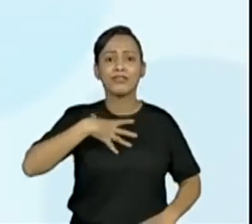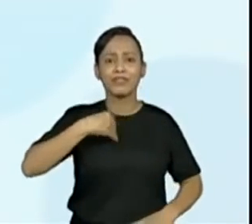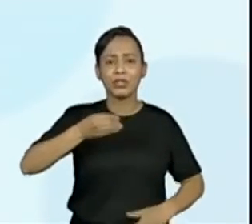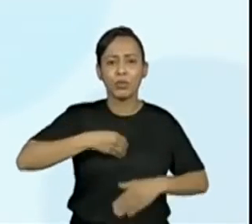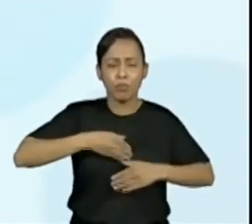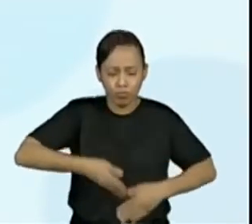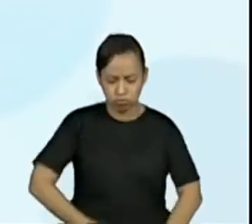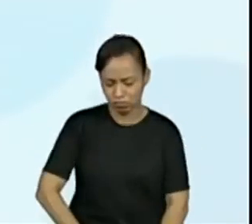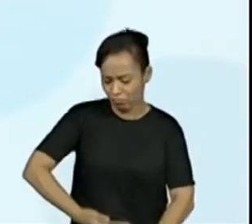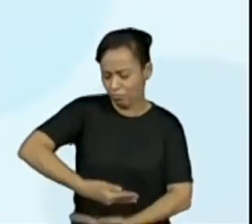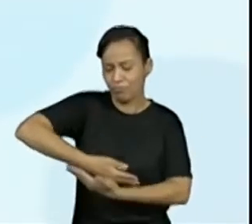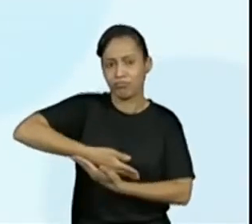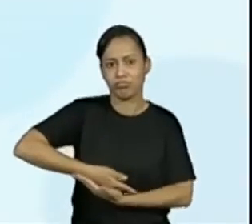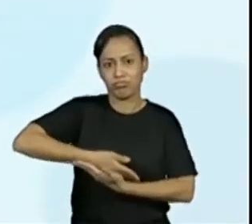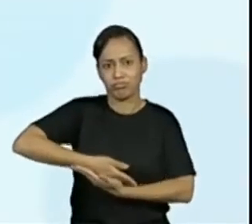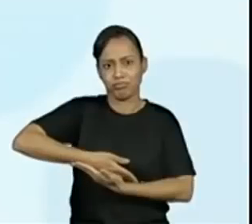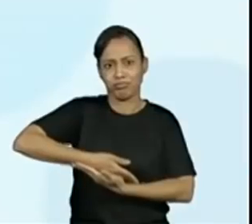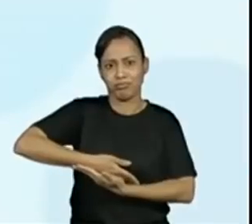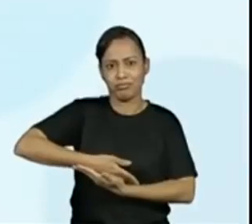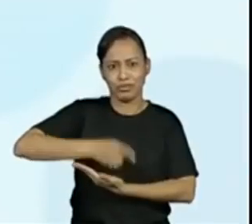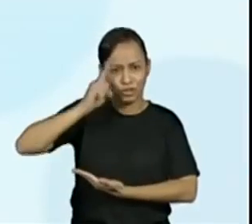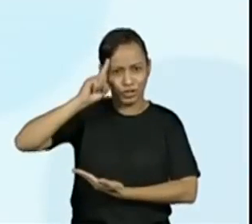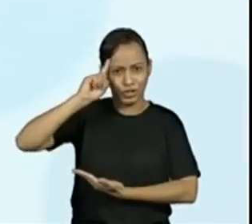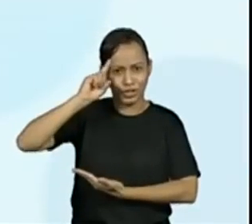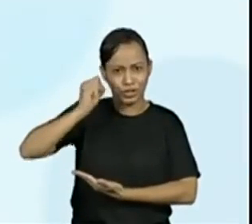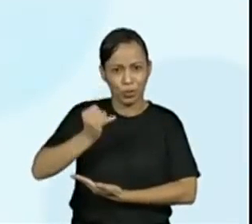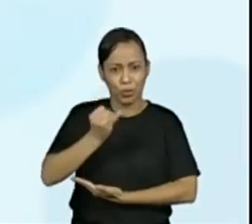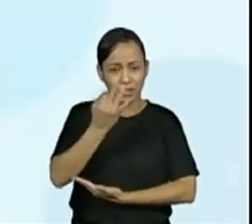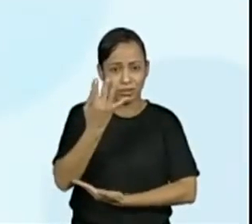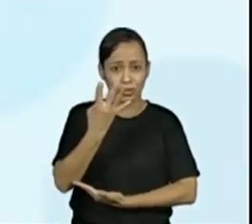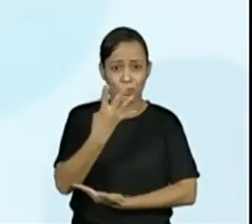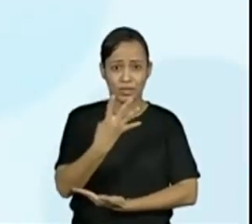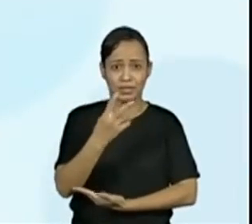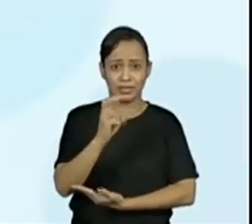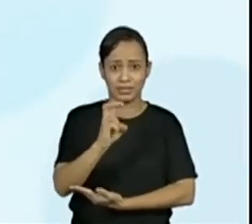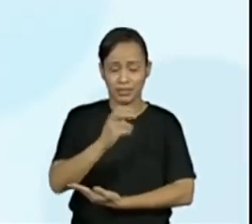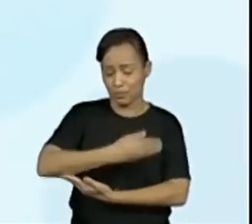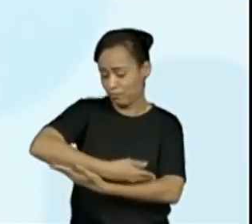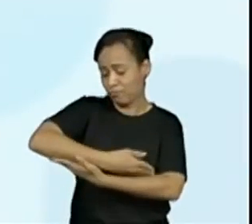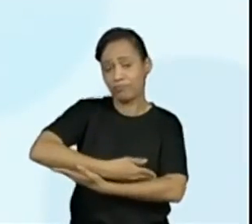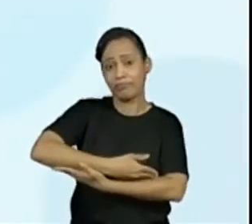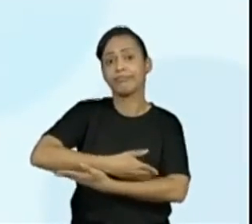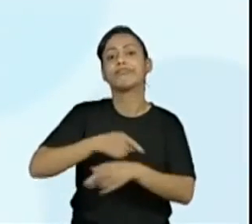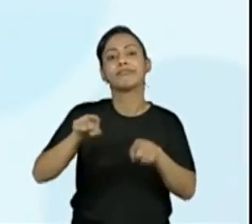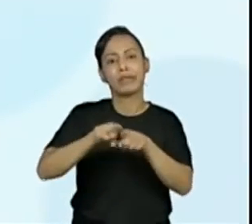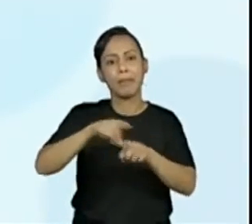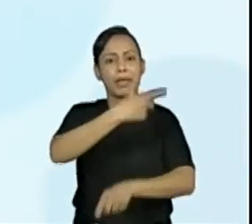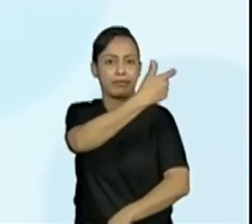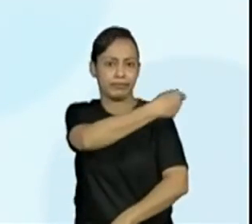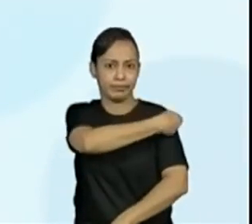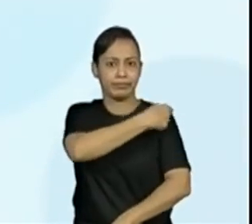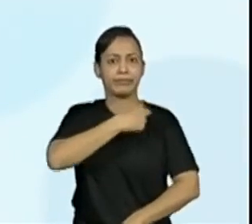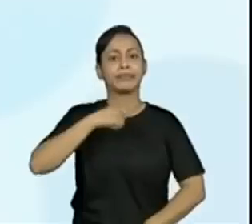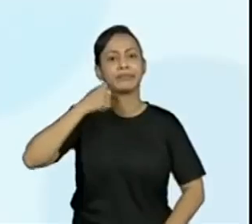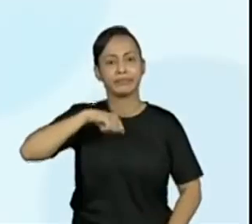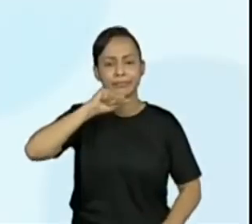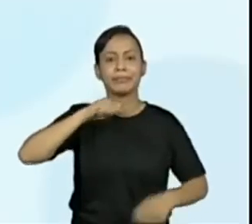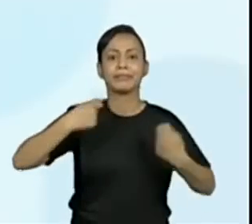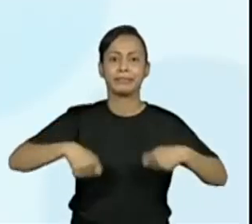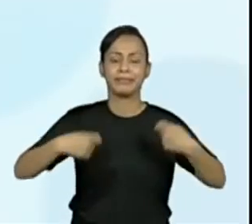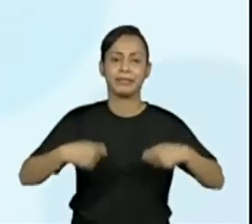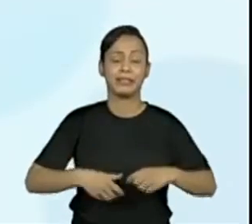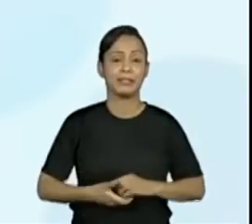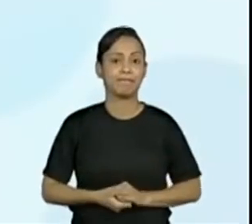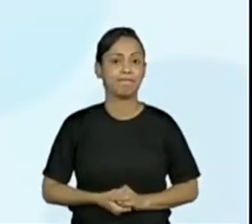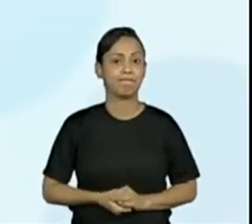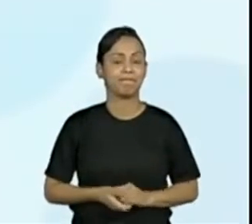45 dias. Ou seja, aqui está mostrando qual é o público que ele quer vacinar. Mas